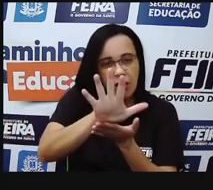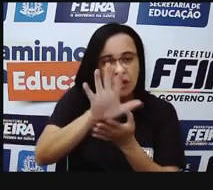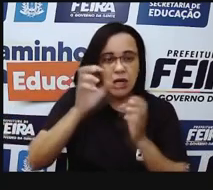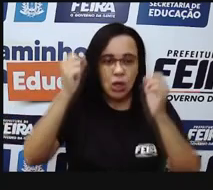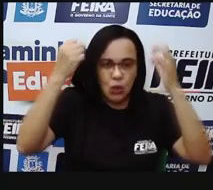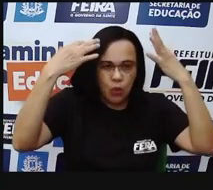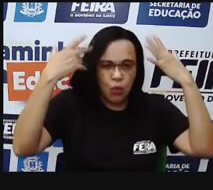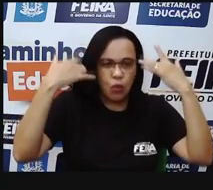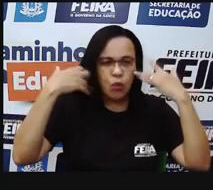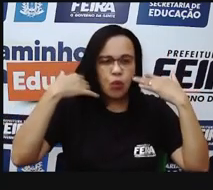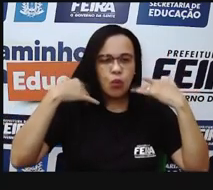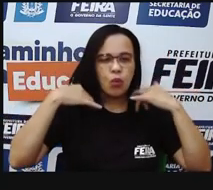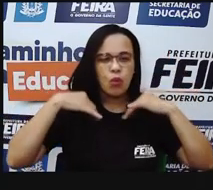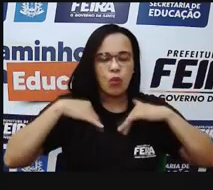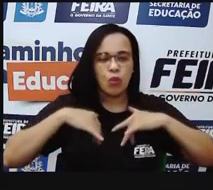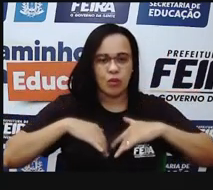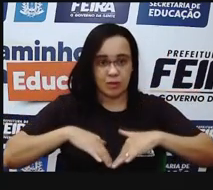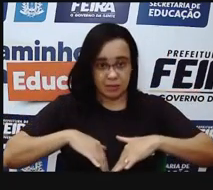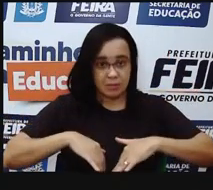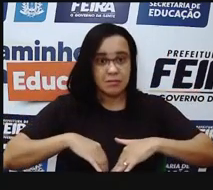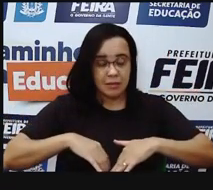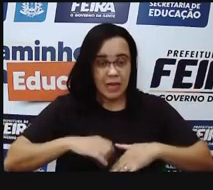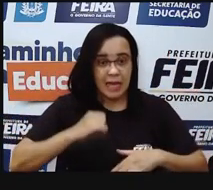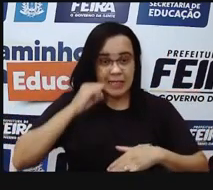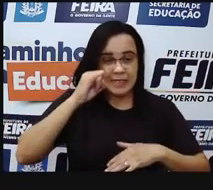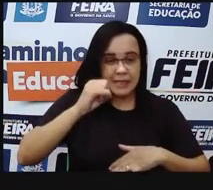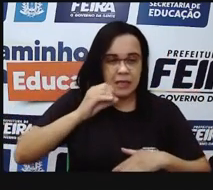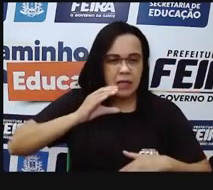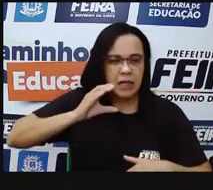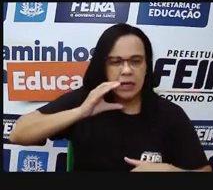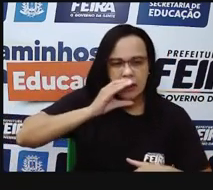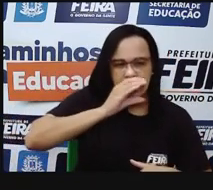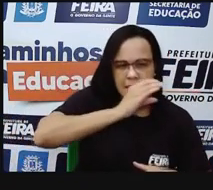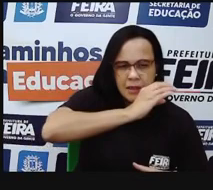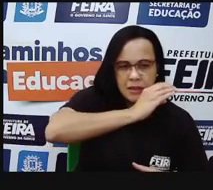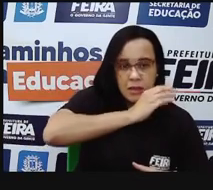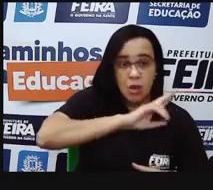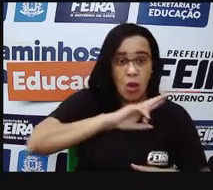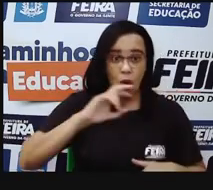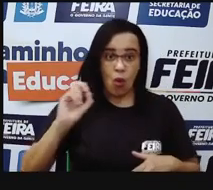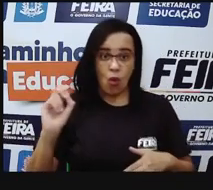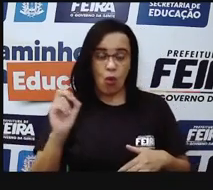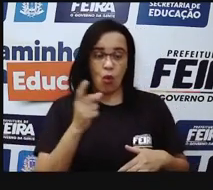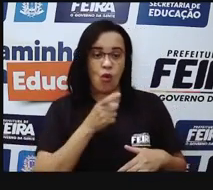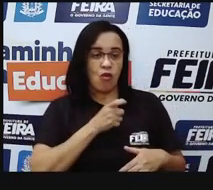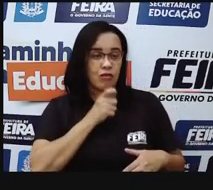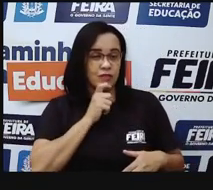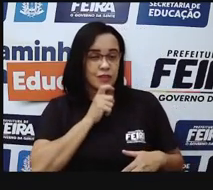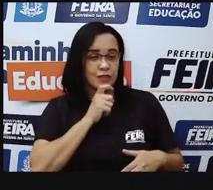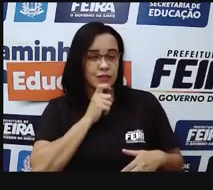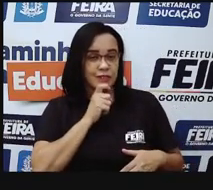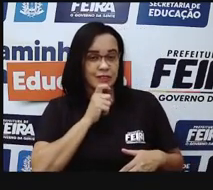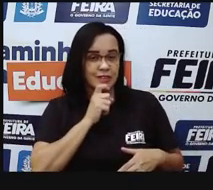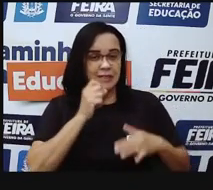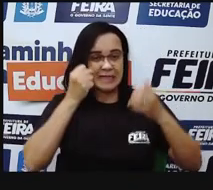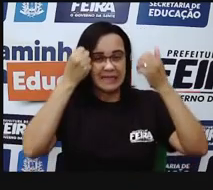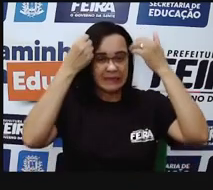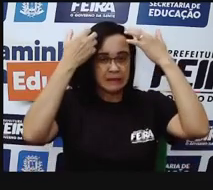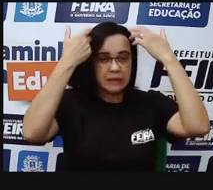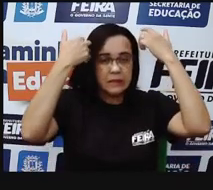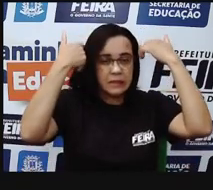quando o vento, por exemplo, passar, né? Do ambiente, ar, entrar em contato com essa água, vai